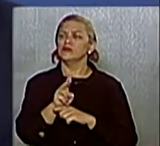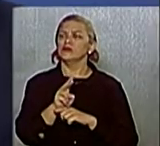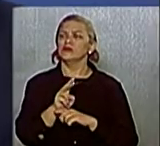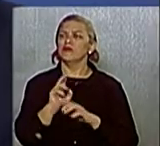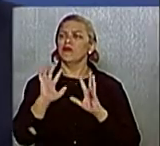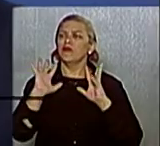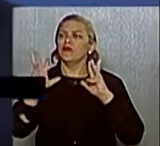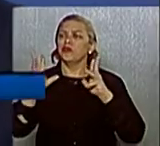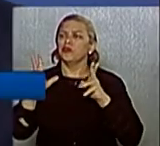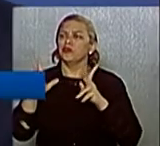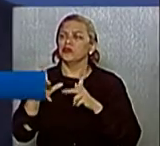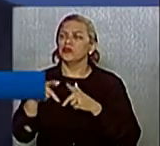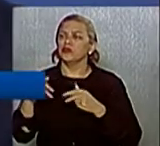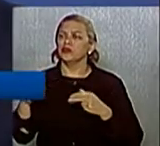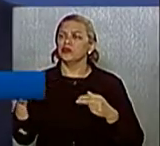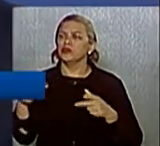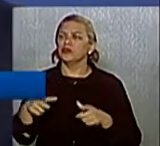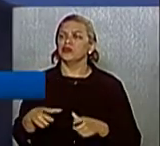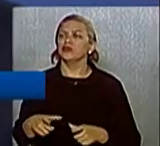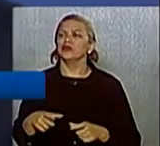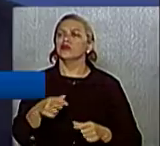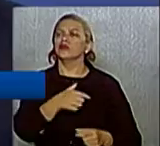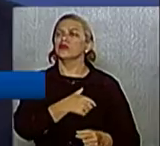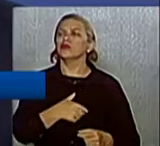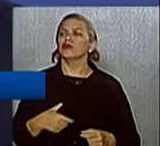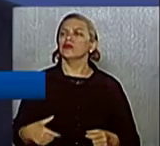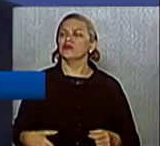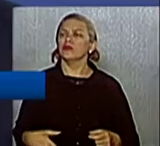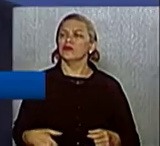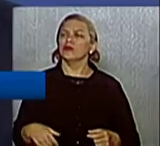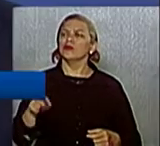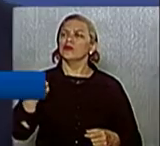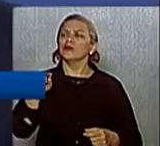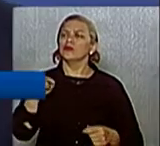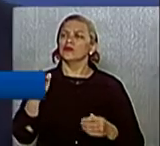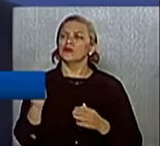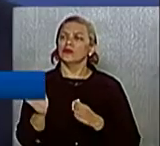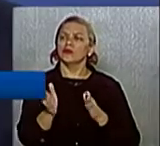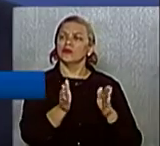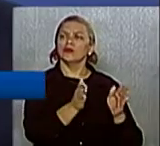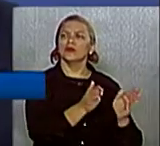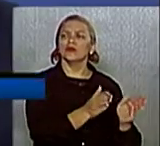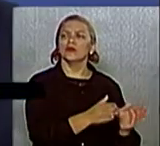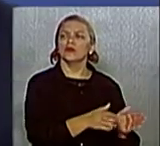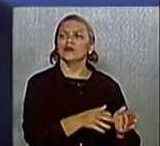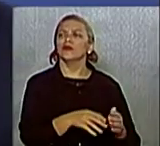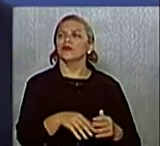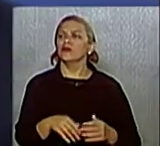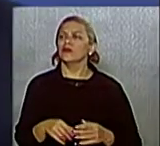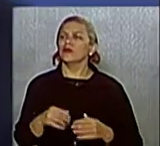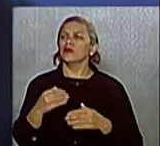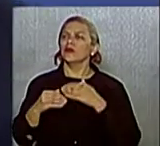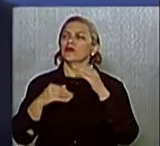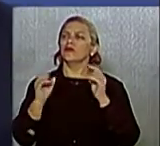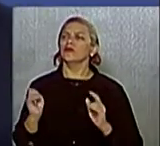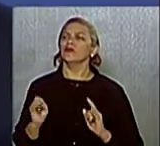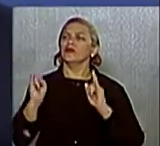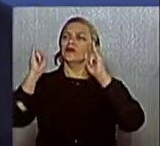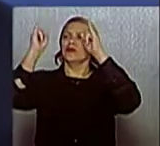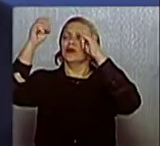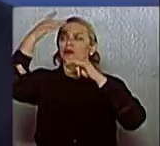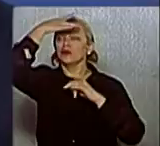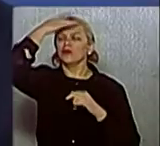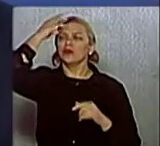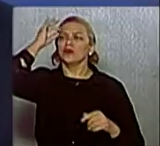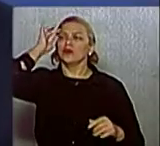E o que nós vemos é que, quando o senhor saiu do governo, o senhor entregou o prédio da prefeitura em ruínas. E também o senhor